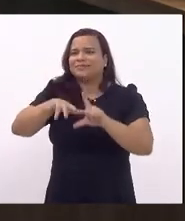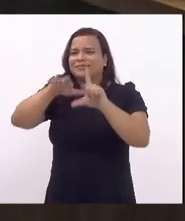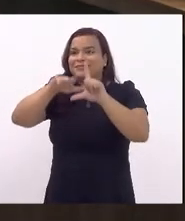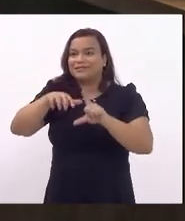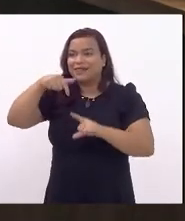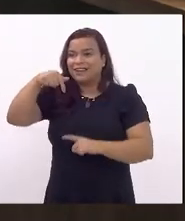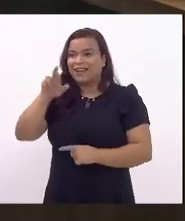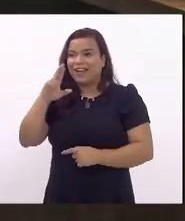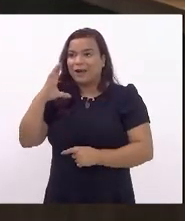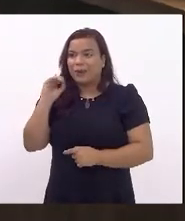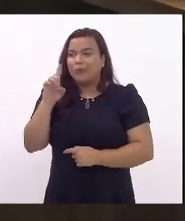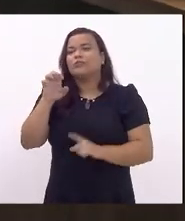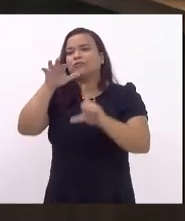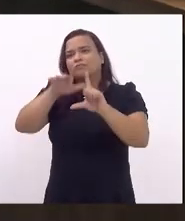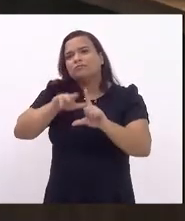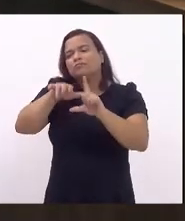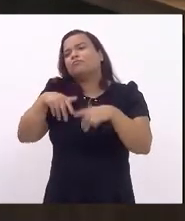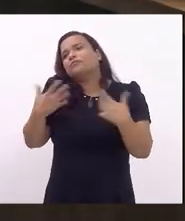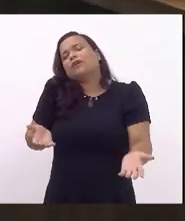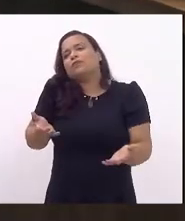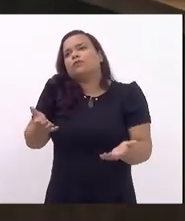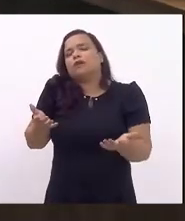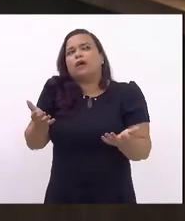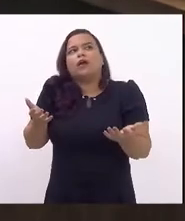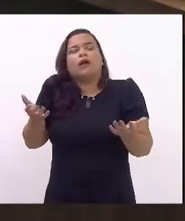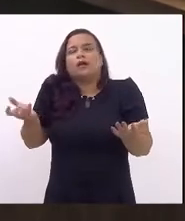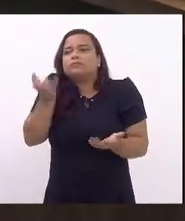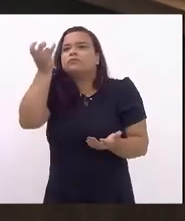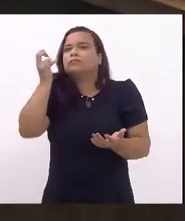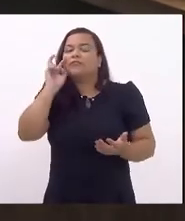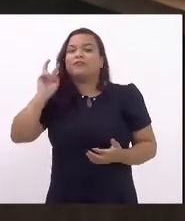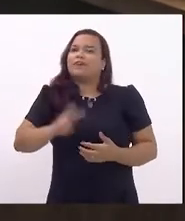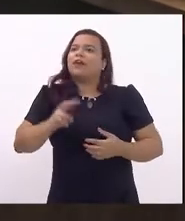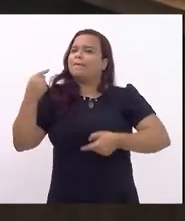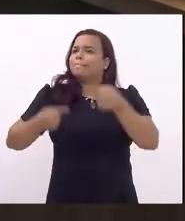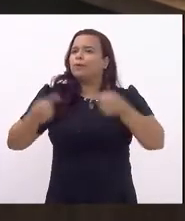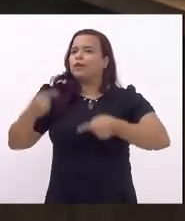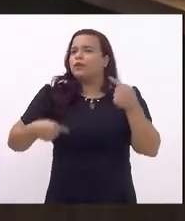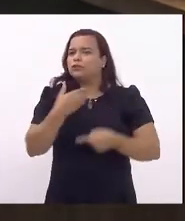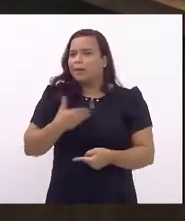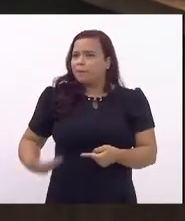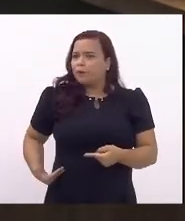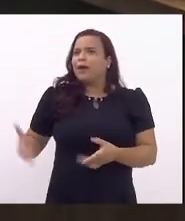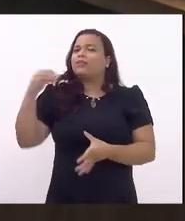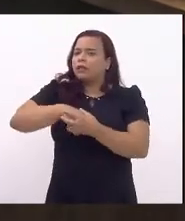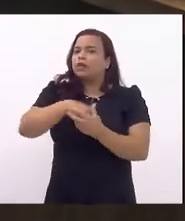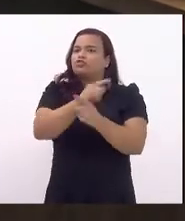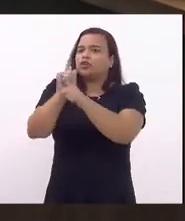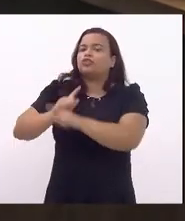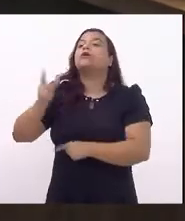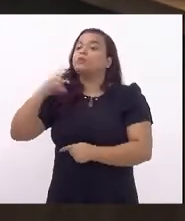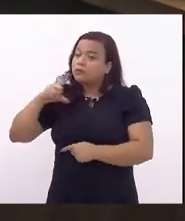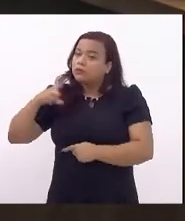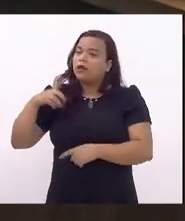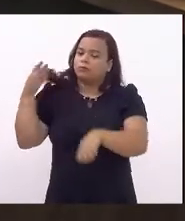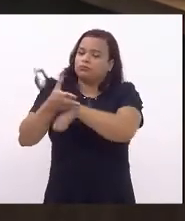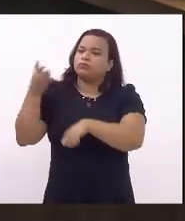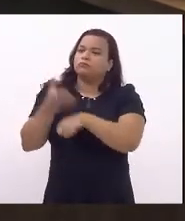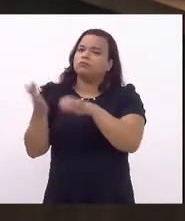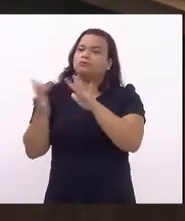é impressionante como políticas públicas estão sendo gestadas a partir de